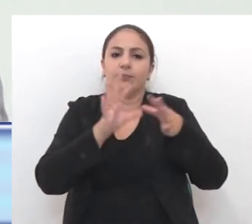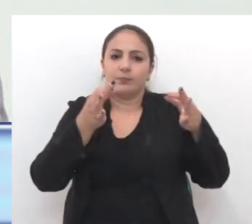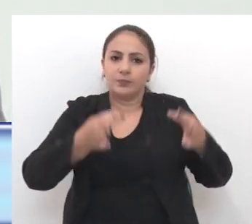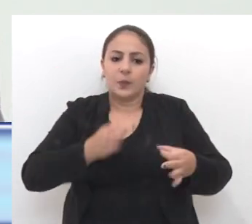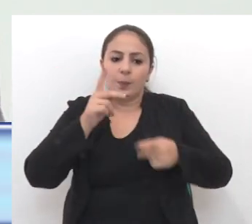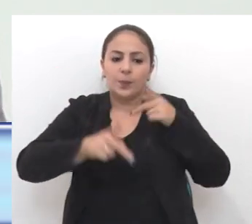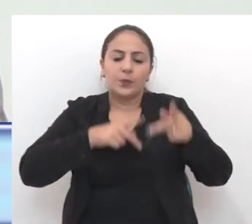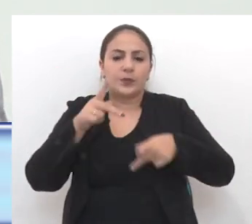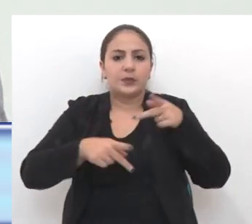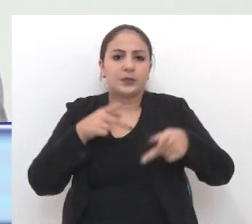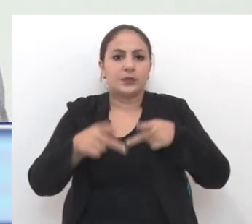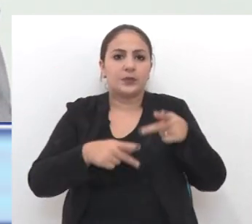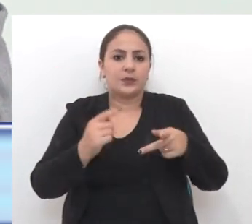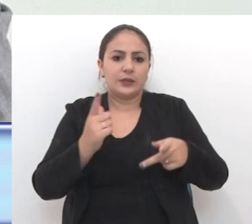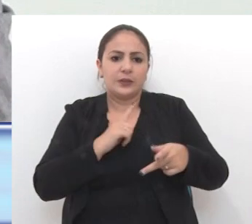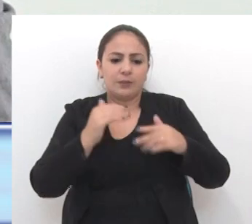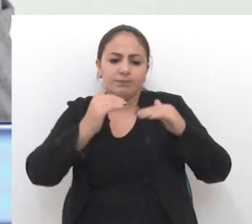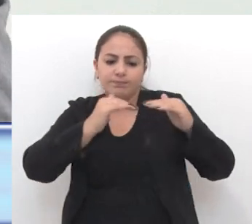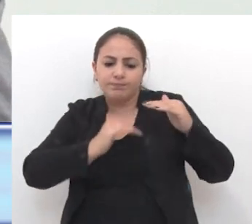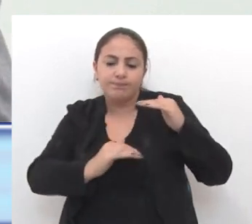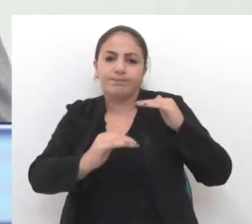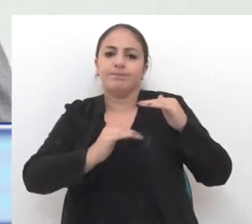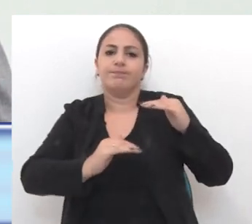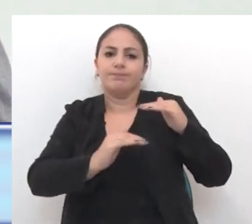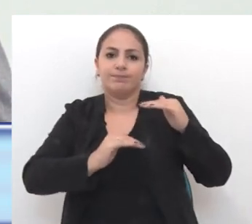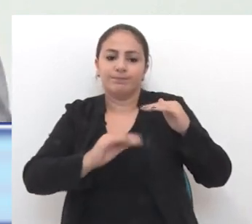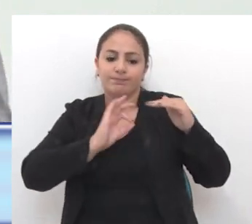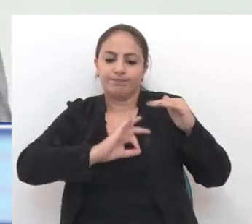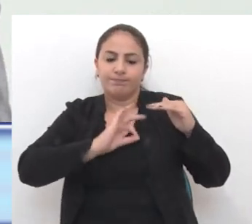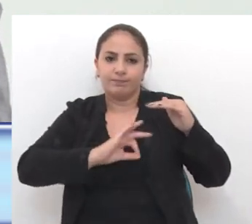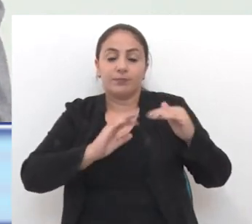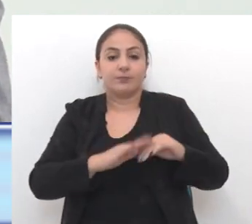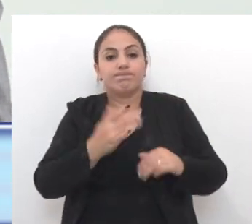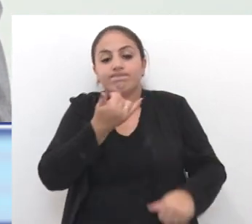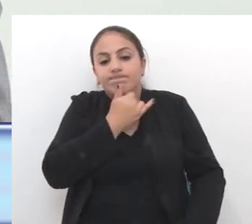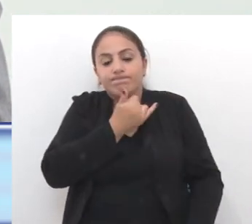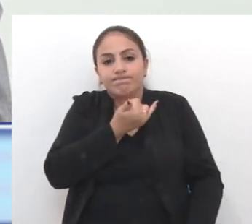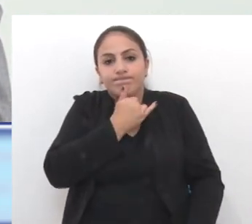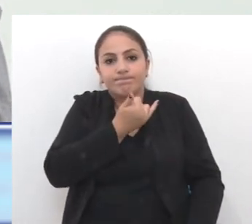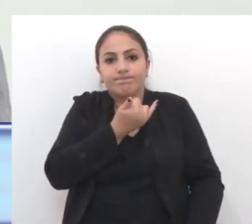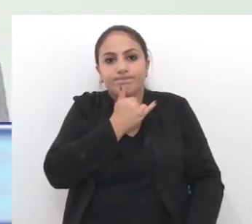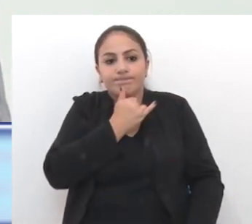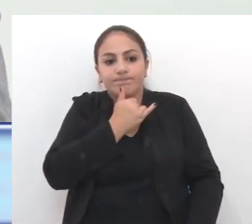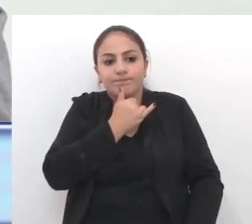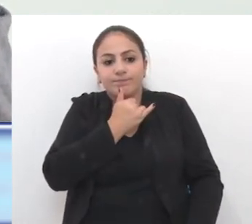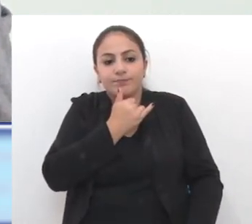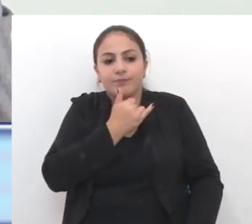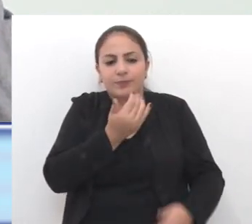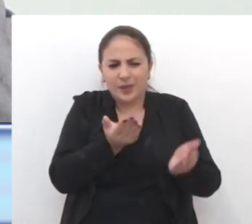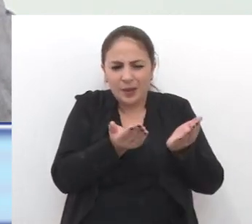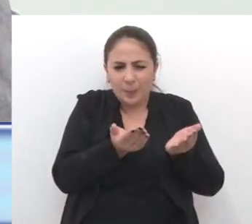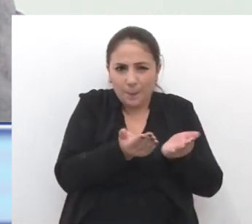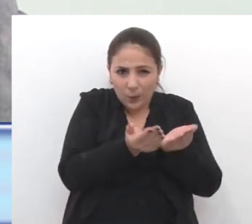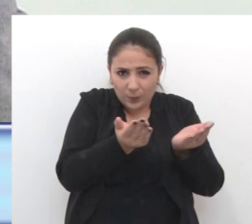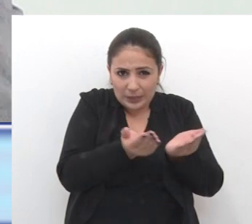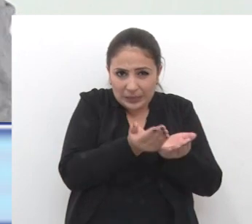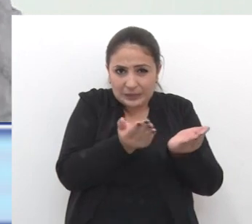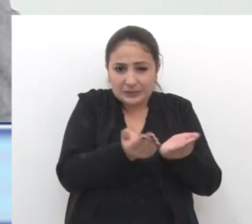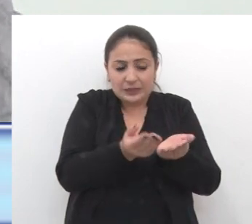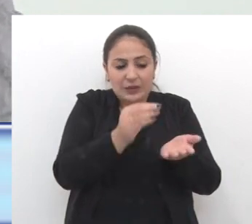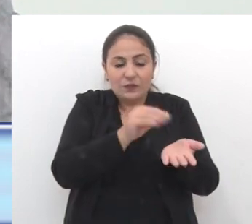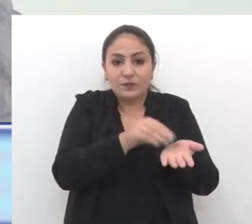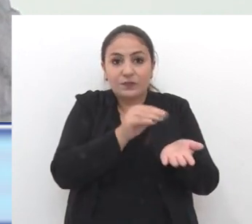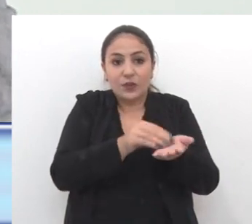a população planetária que está abaixo da linha da miséria. Então, infelizmente, a pobreza e a falta de